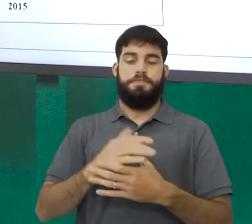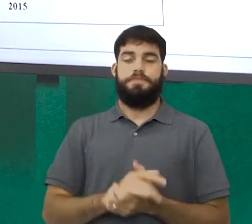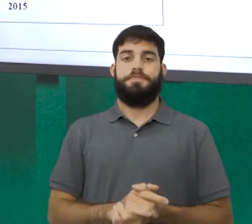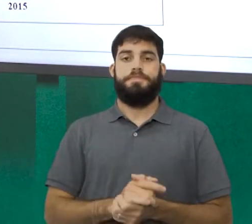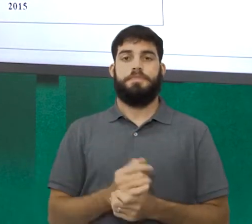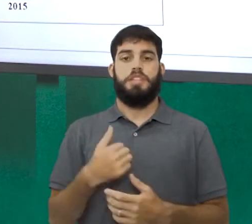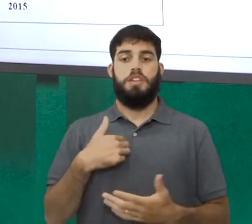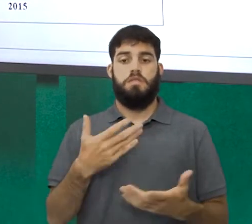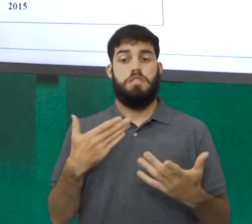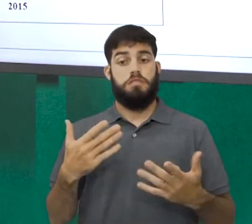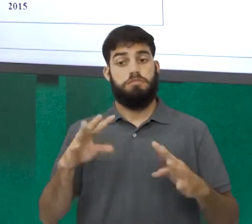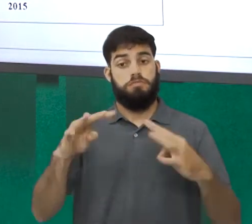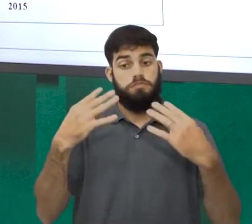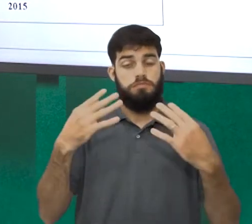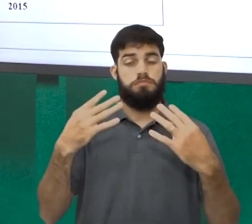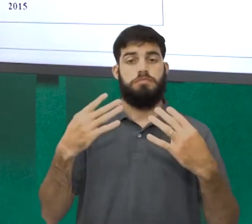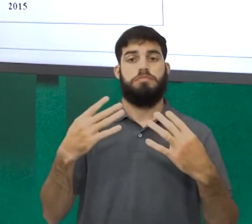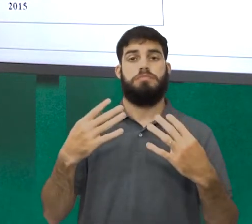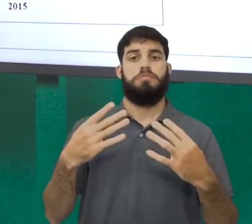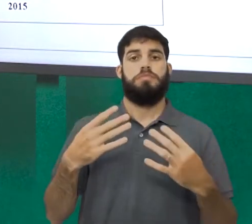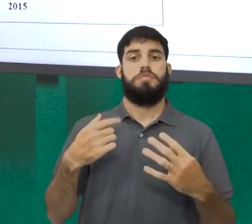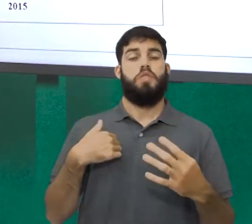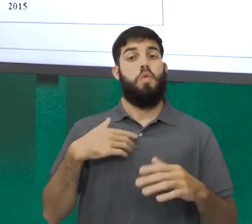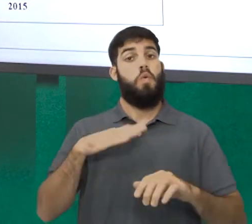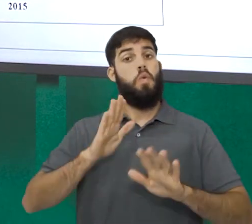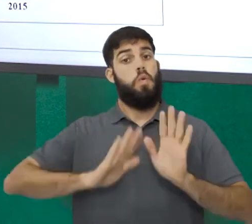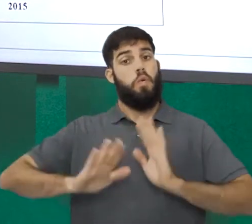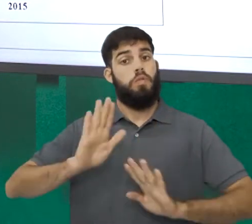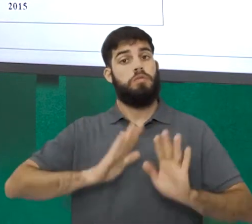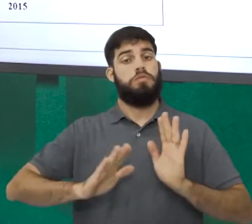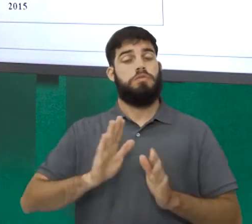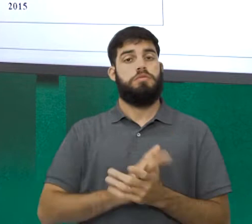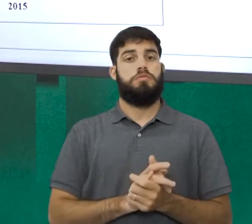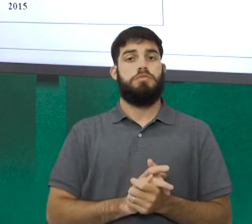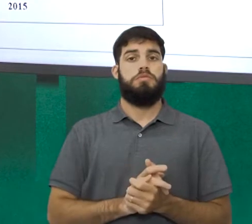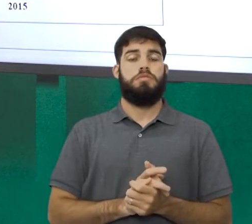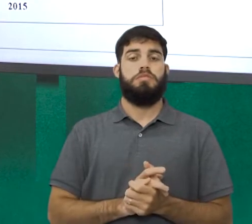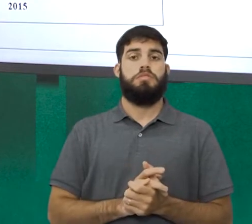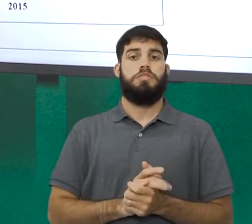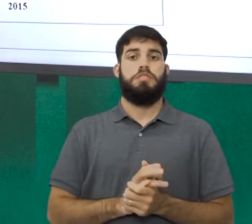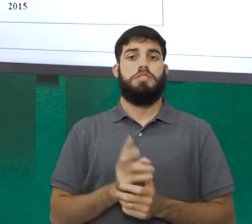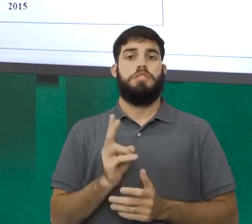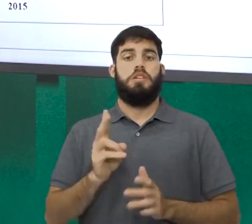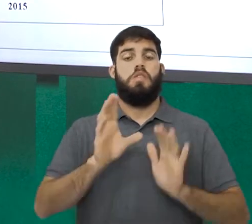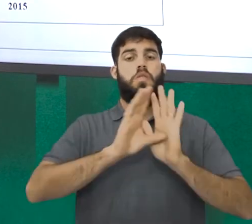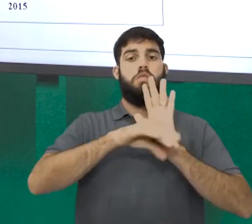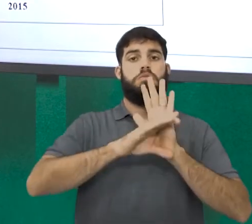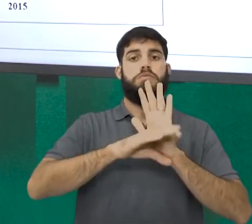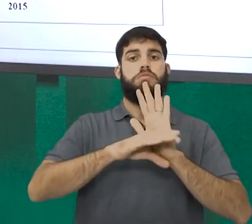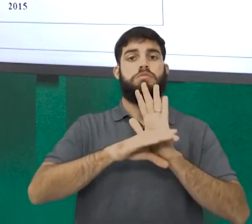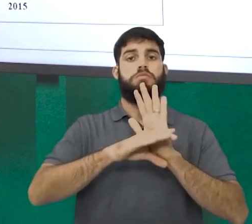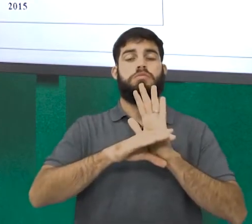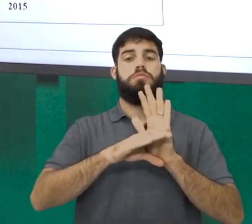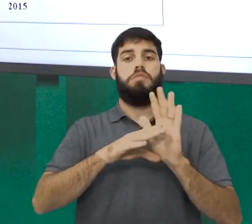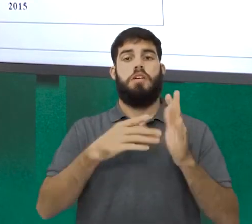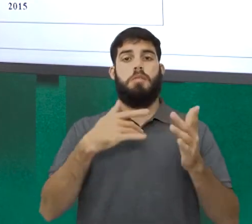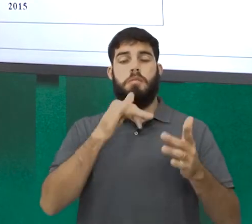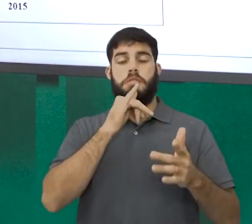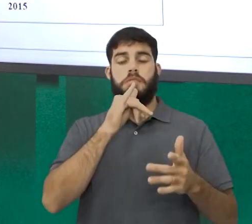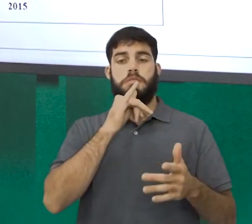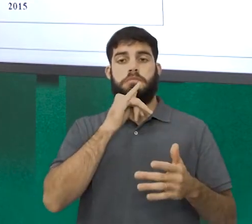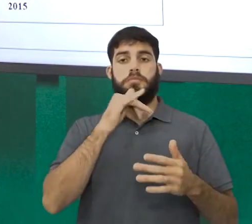seguinte cuidado. Comumente, quando se conceitua urbanização, as pessoas